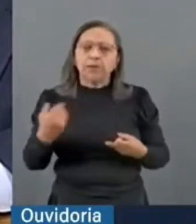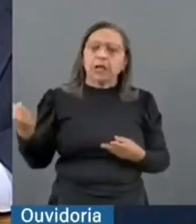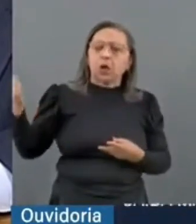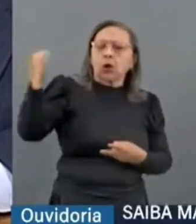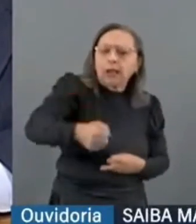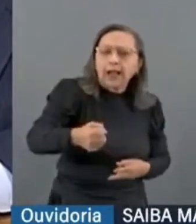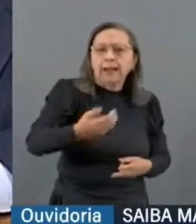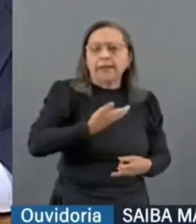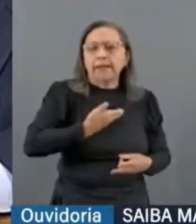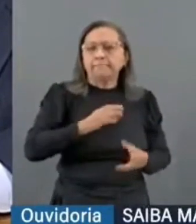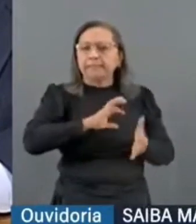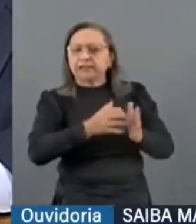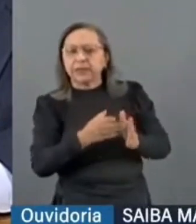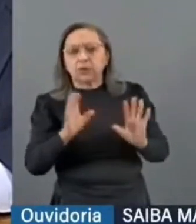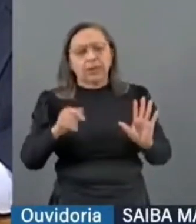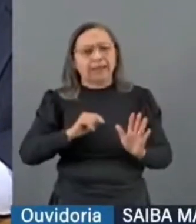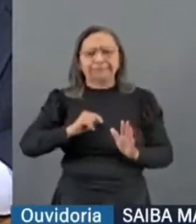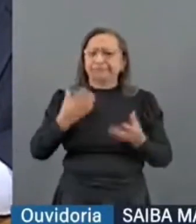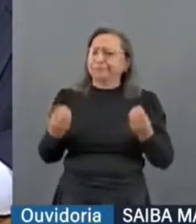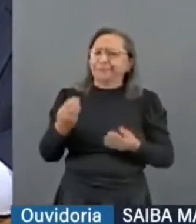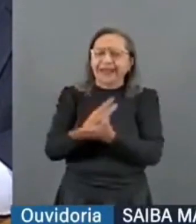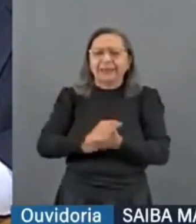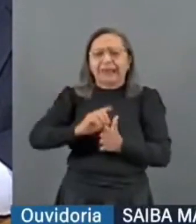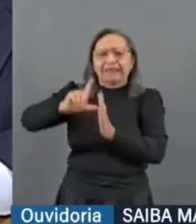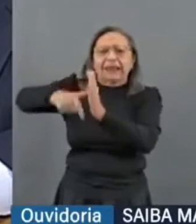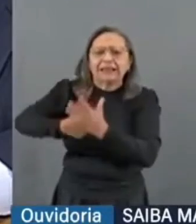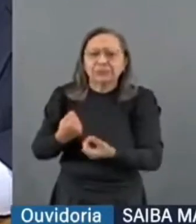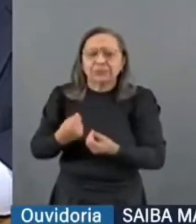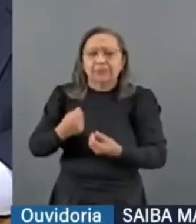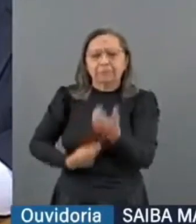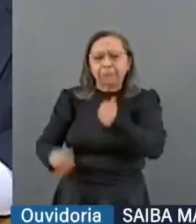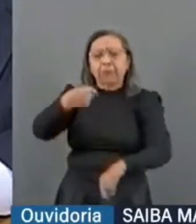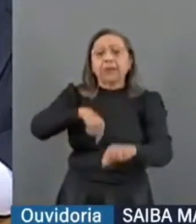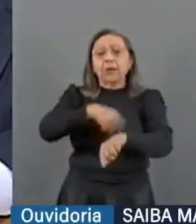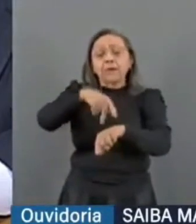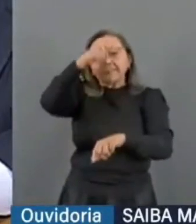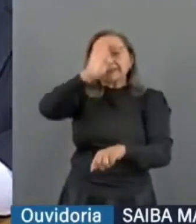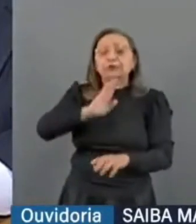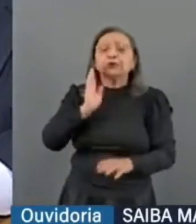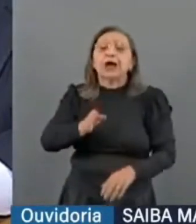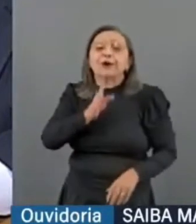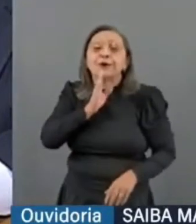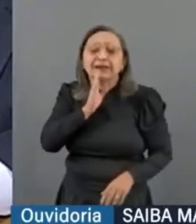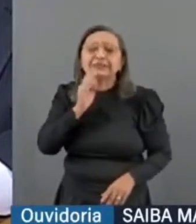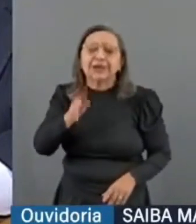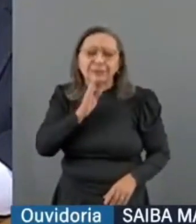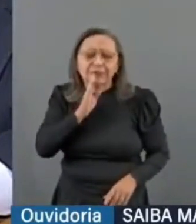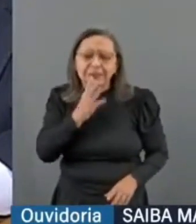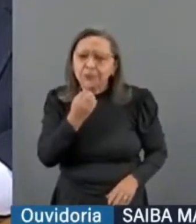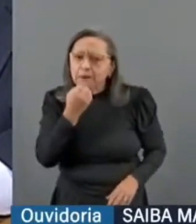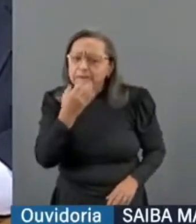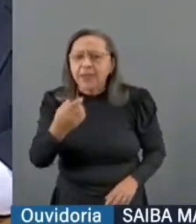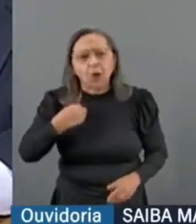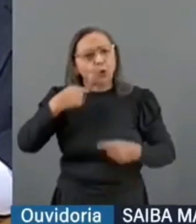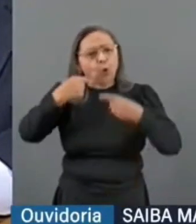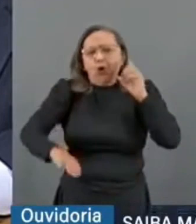para colocar partidário, é um atraso, é um retrocesso que a República Brasileira já conhece e já conhece muito bem e eu